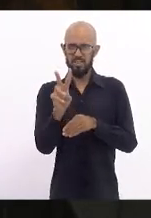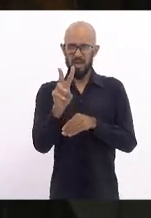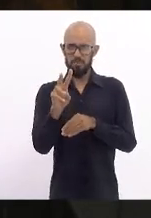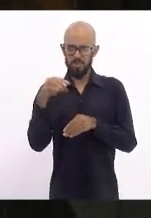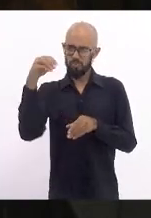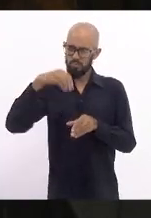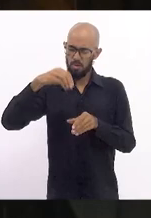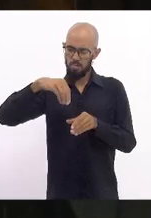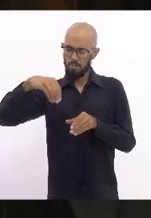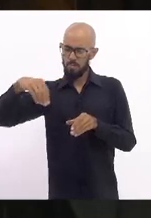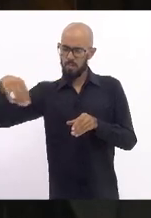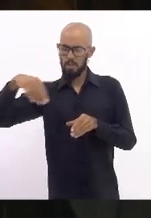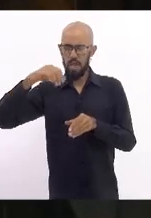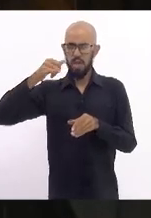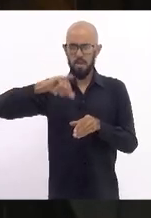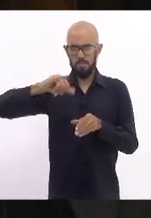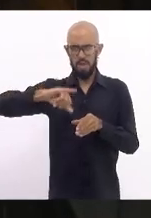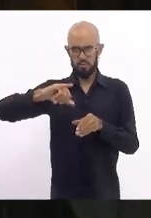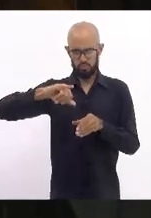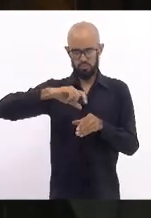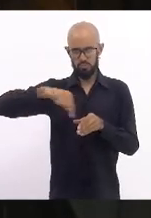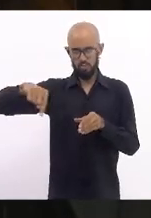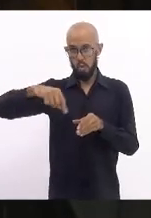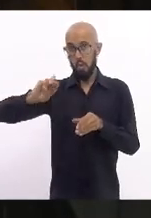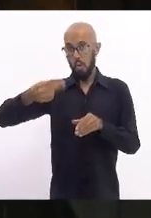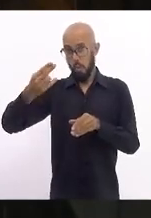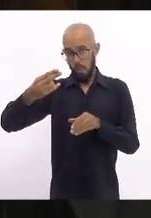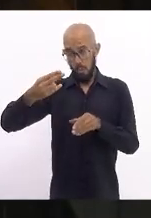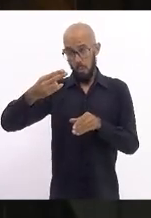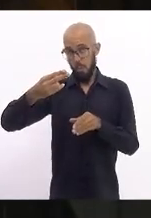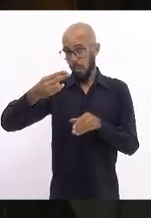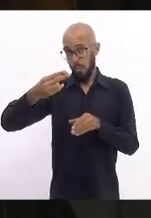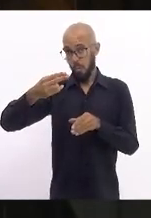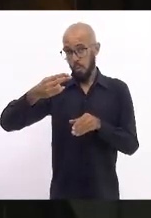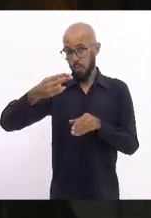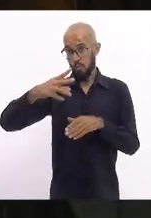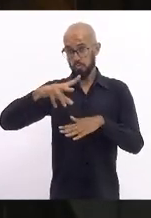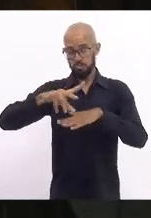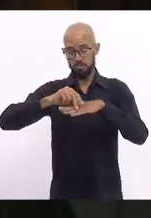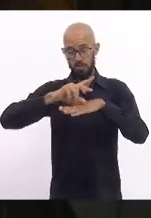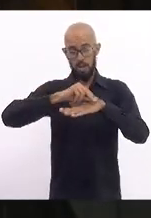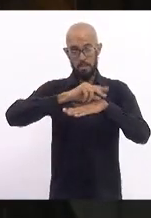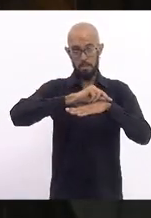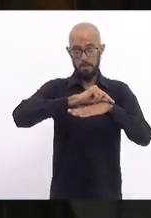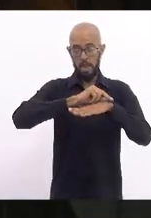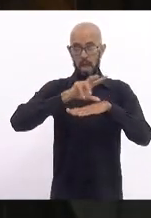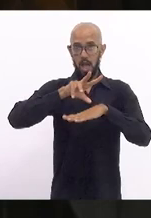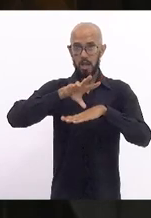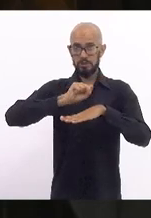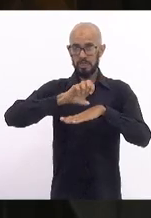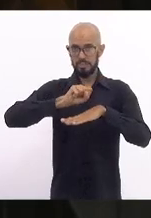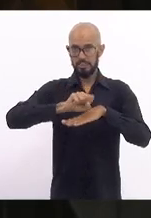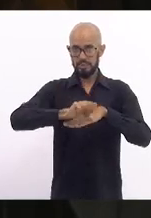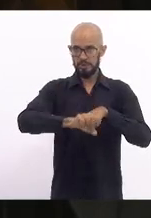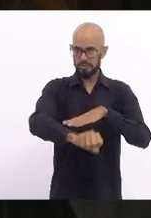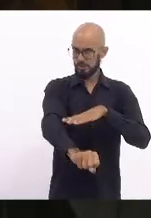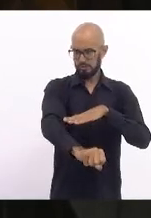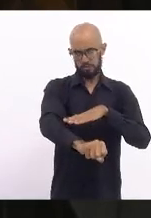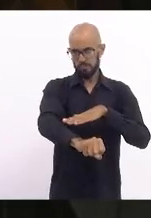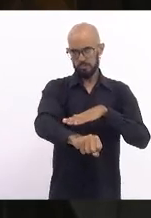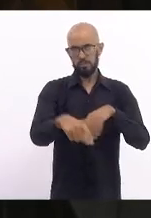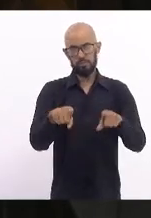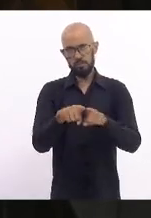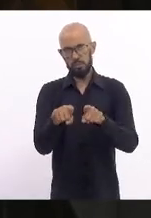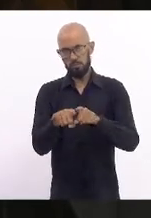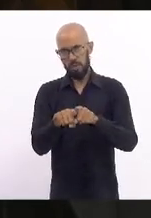Sem fertilizante, as pragas deitam e também as... o